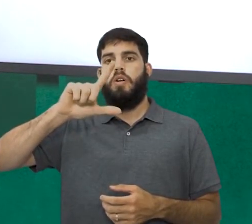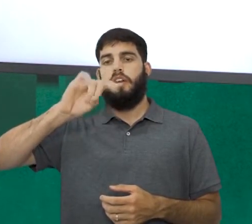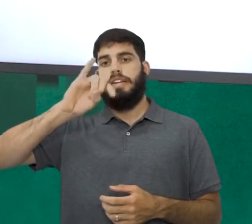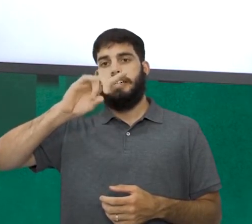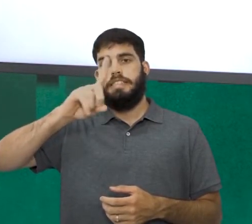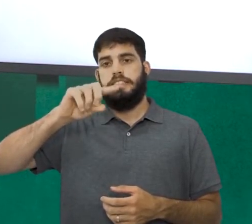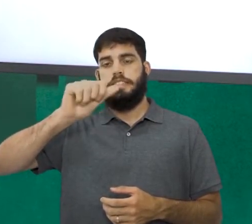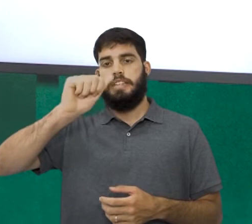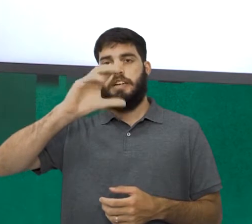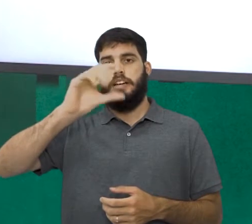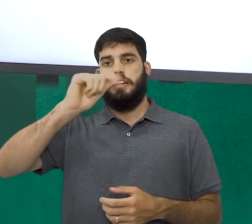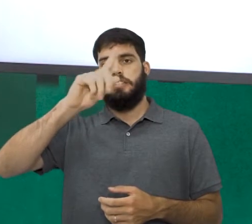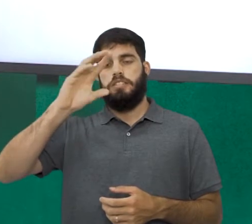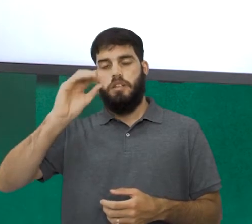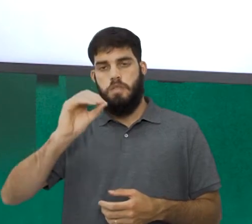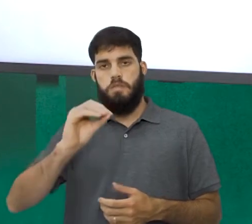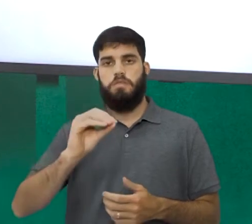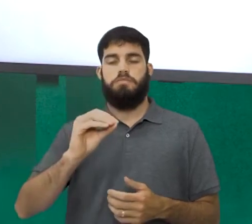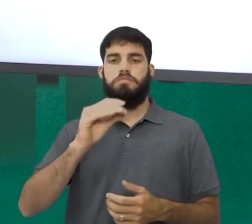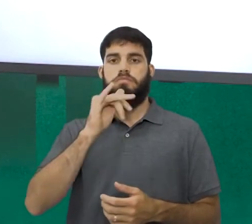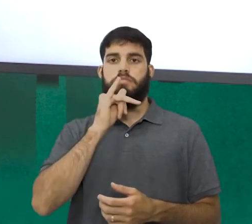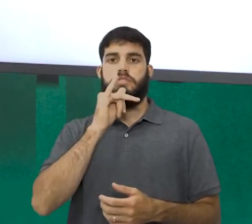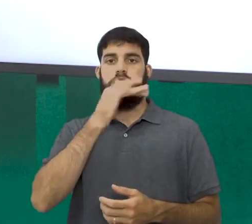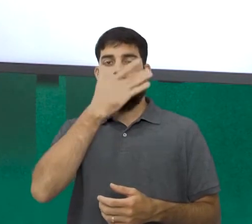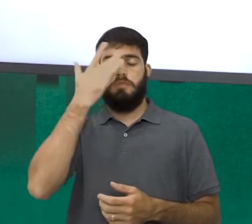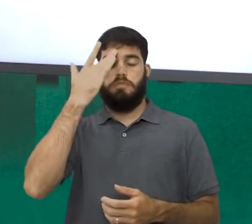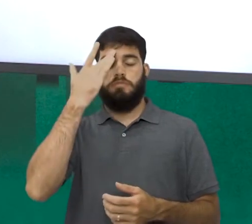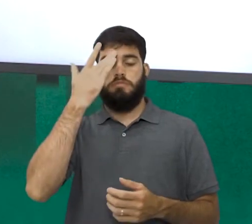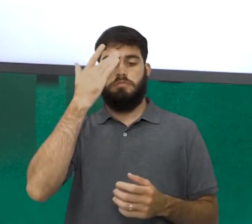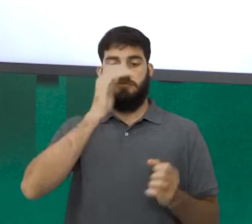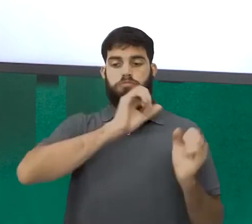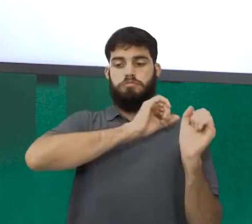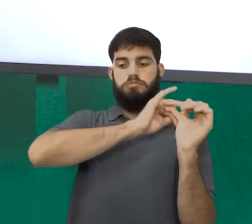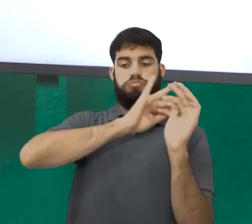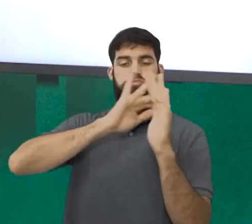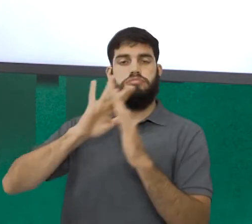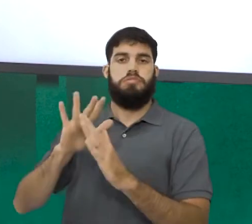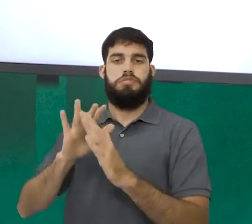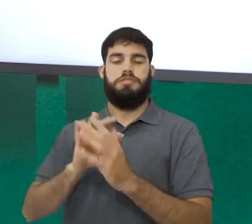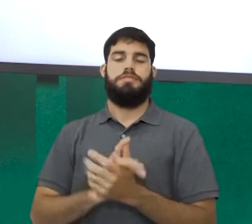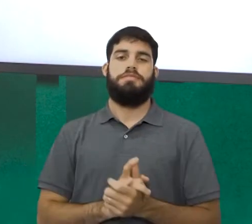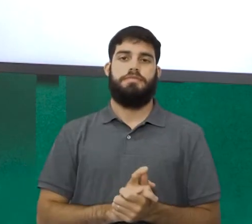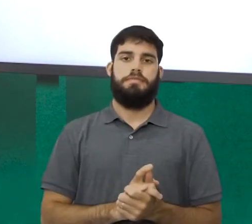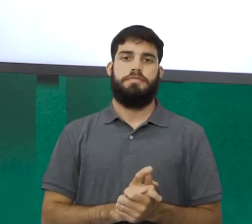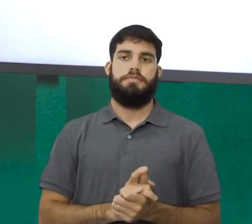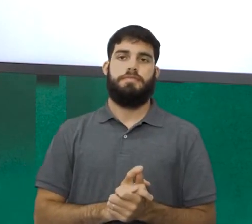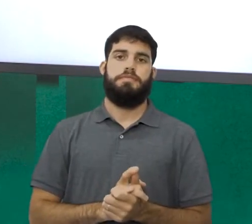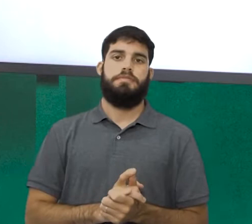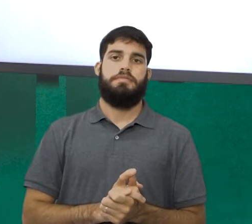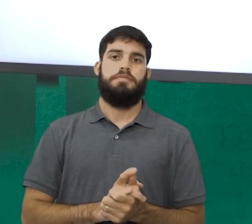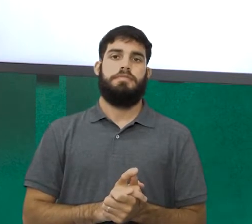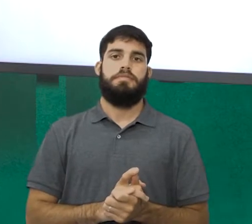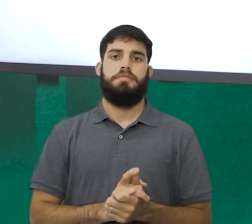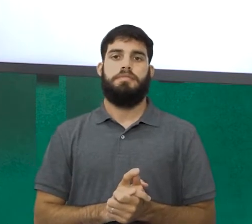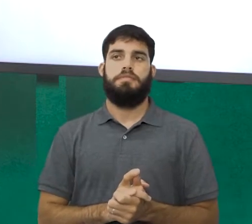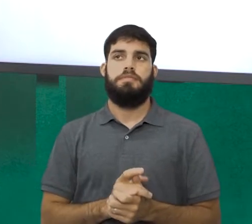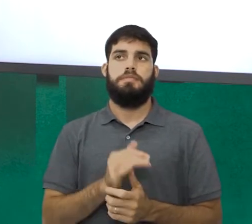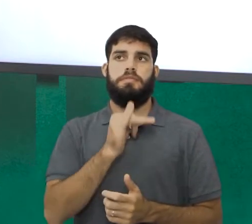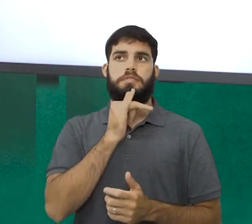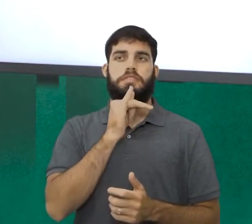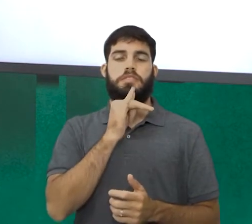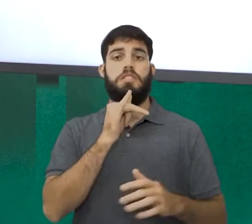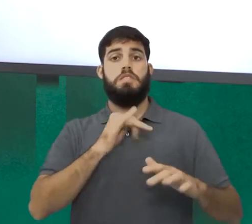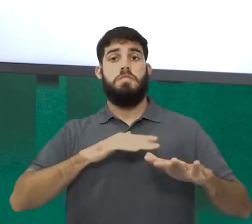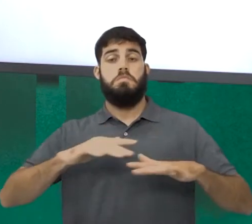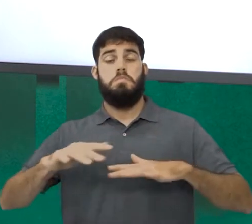das regiões metropolitanas. As metropolizações, perdão. Ora, agora a fala de um movimento ou de uma